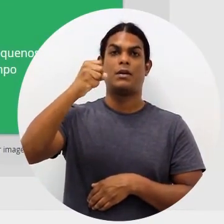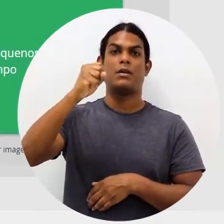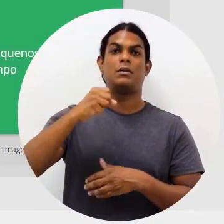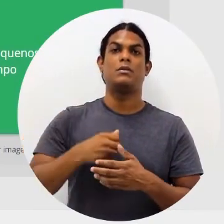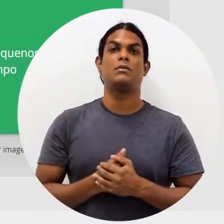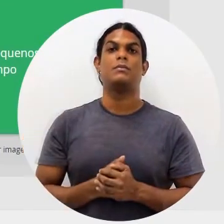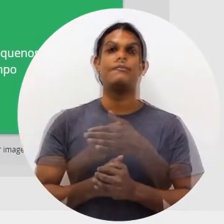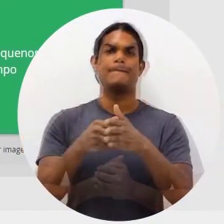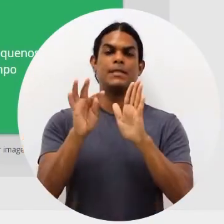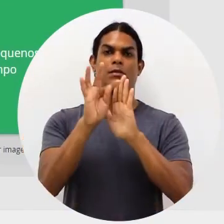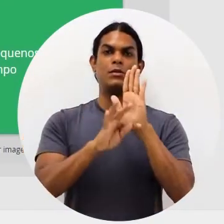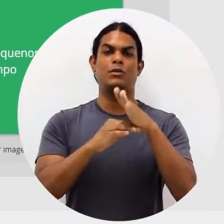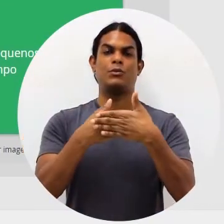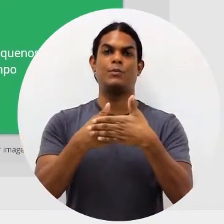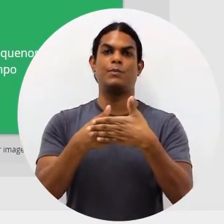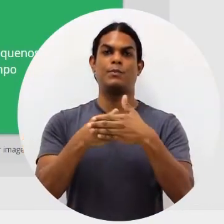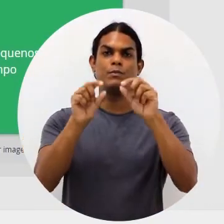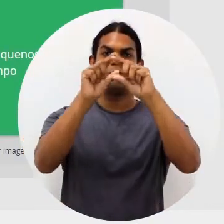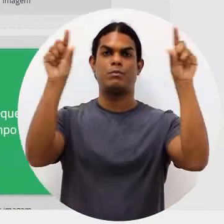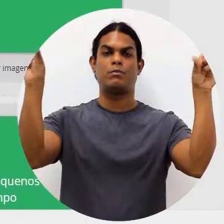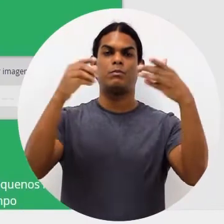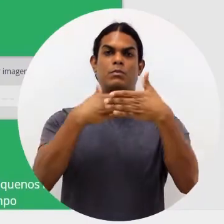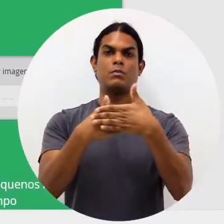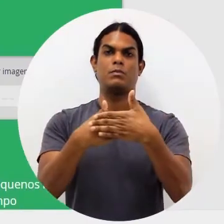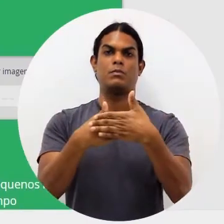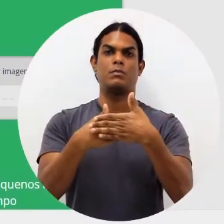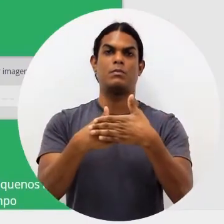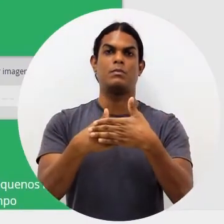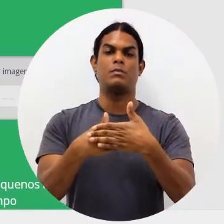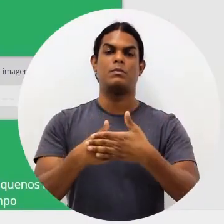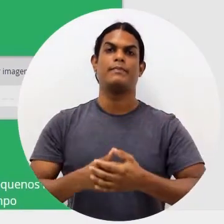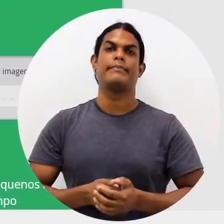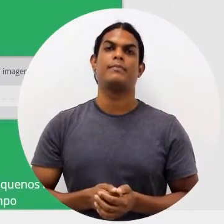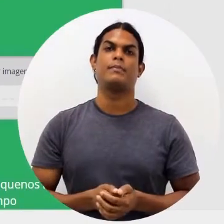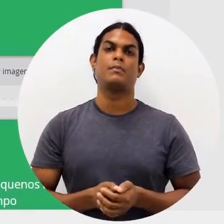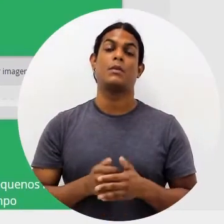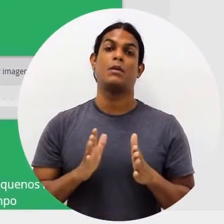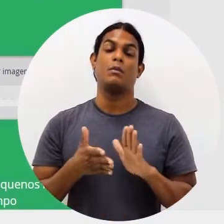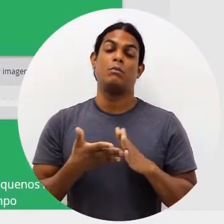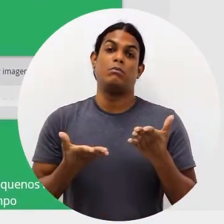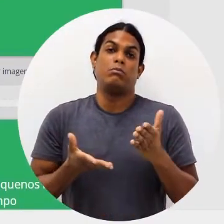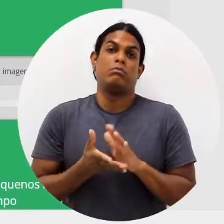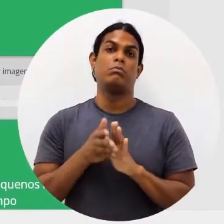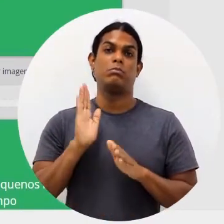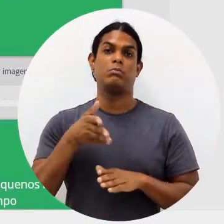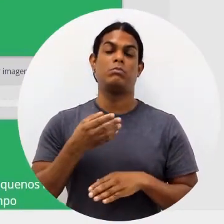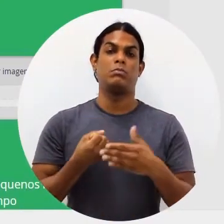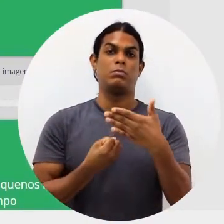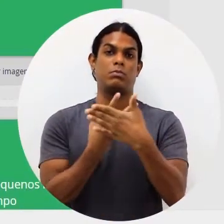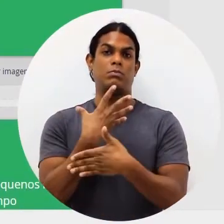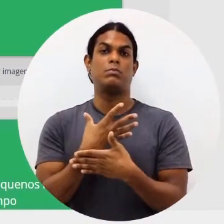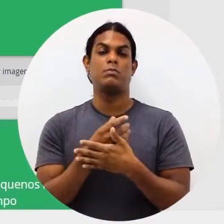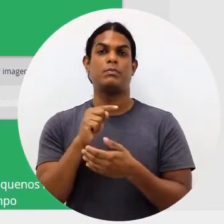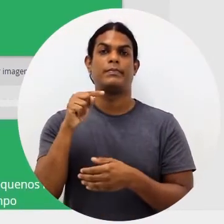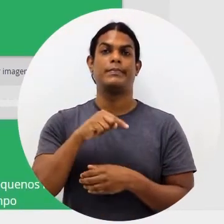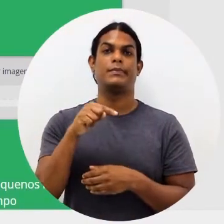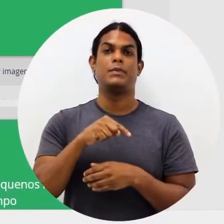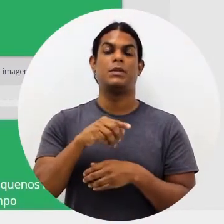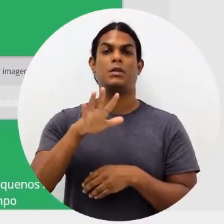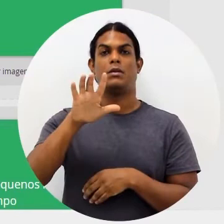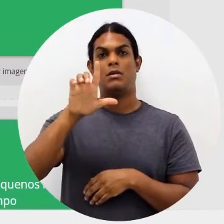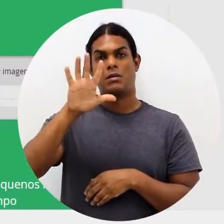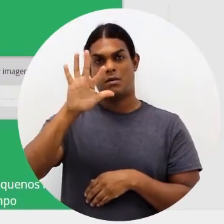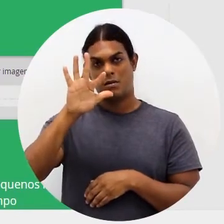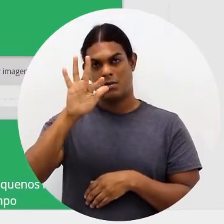ficou, a gente coloca lá para visualizar. Primeiro, gente precisa dar um título a esse flashcard. Então, vamos colocar lá só teste,